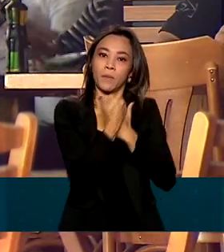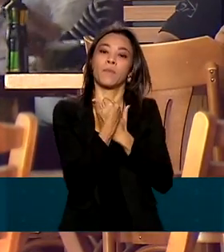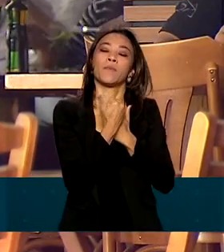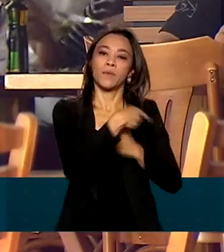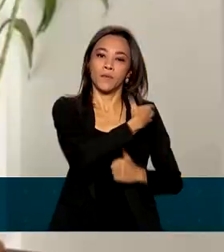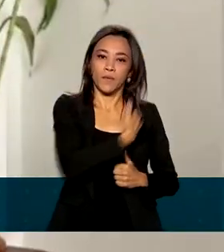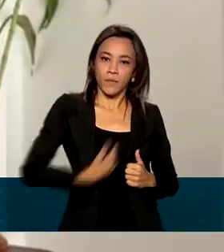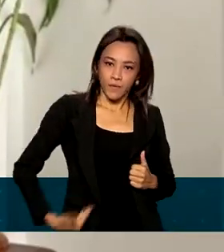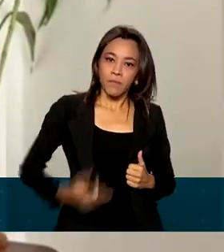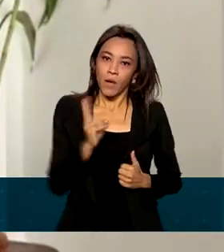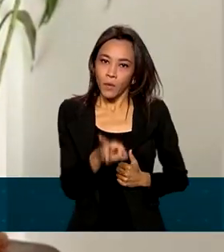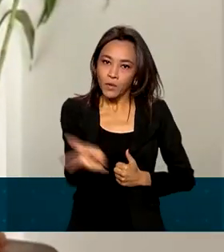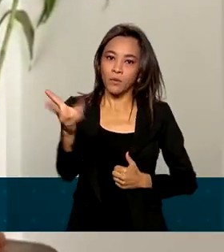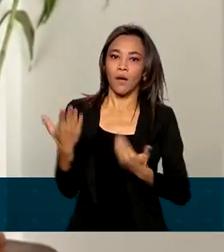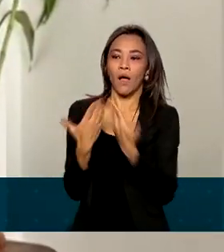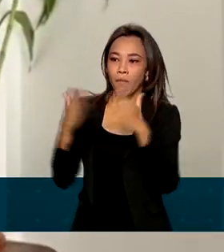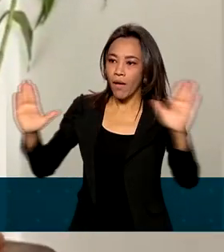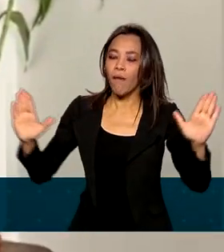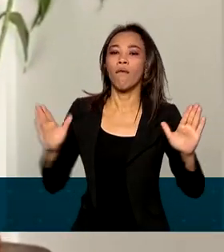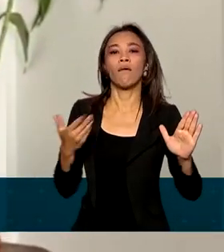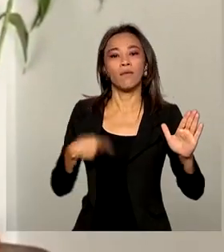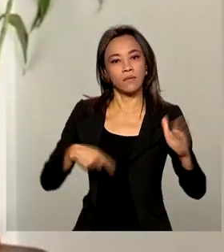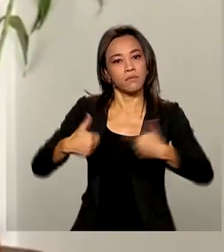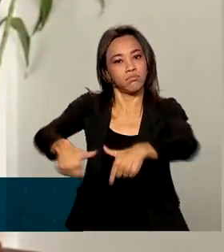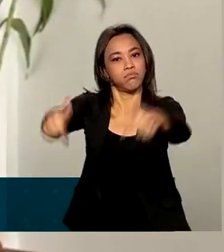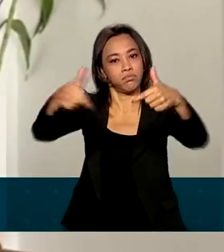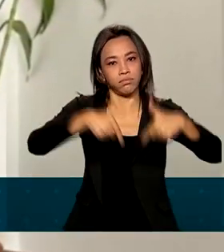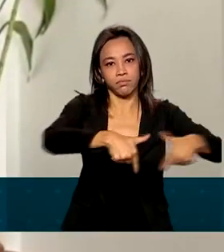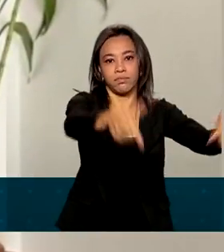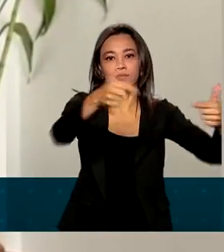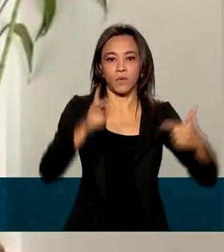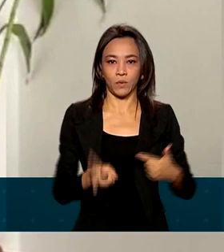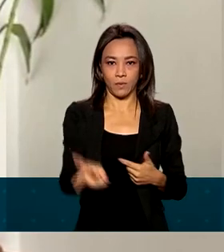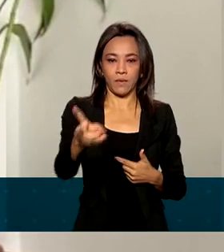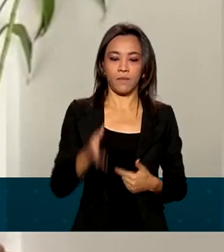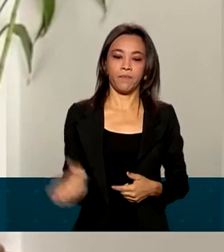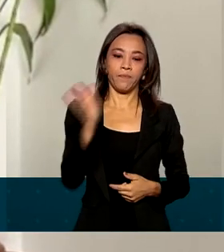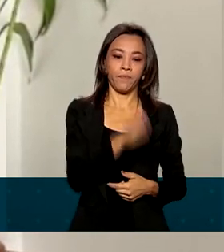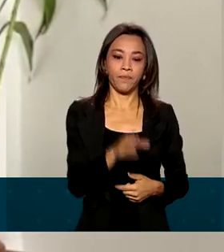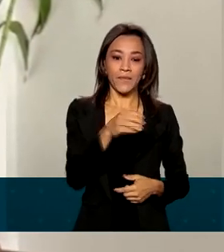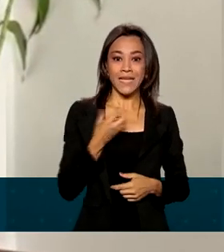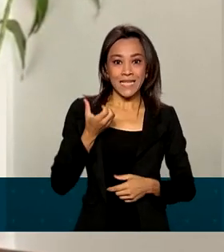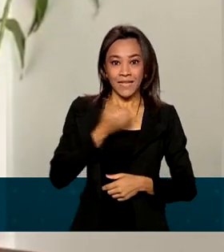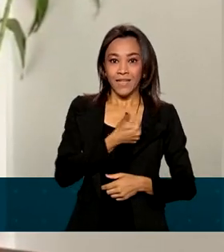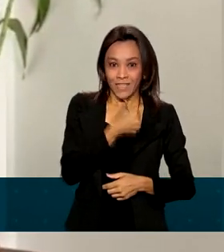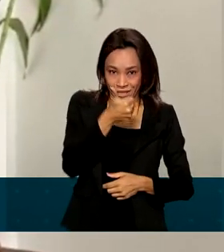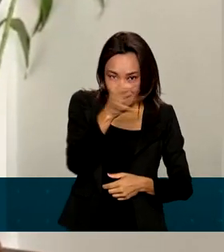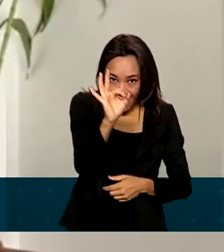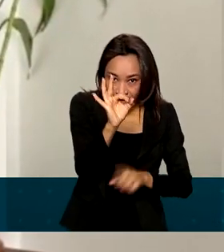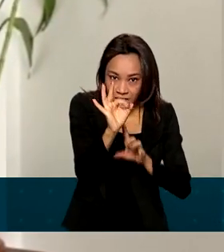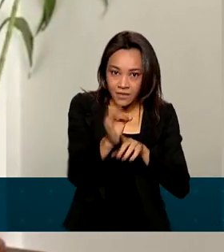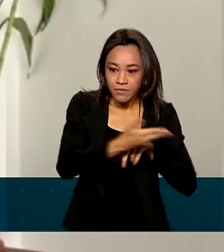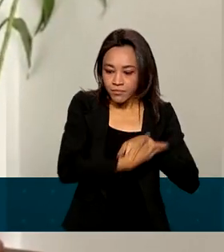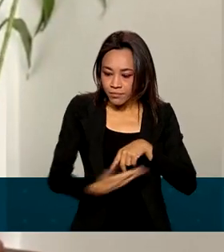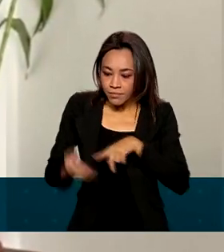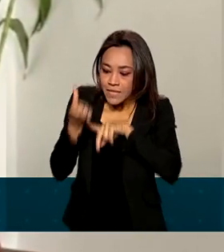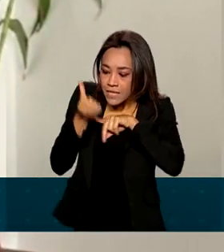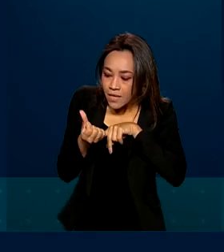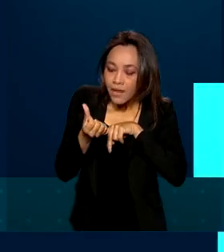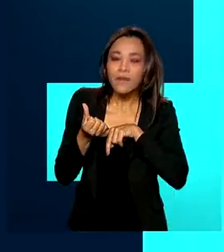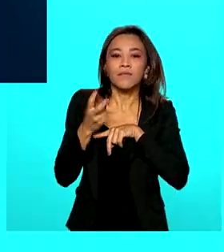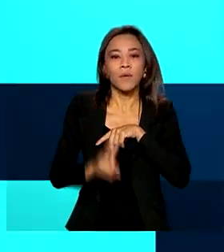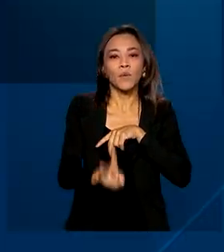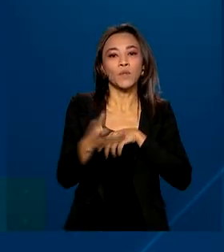portas abertas. A chegada do Pronamp foi muito bem resolvida. Seis em cada dez pretendem tomar novamente recursos do